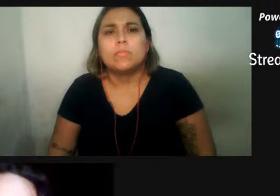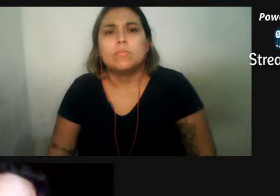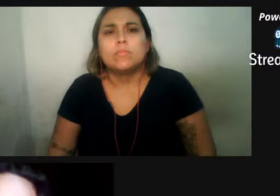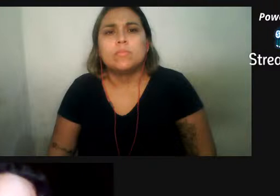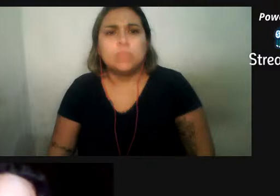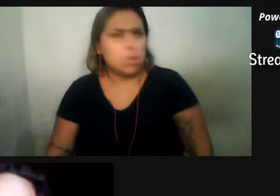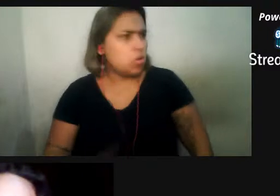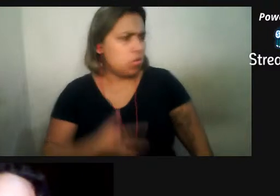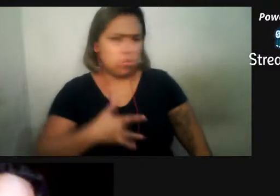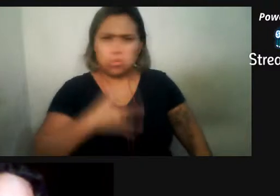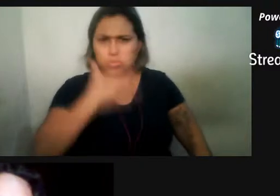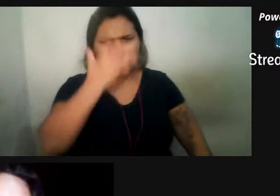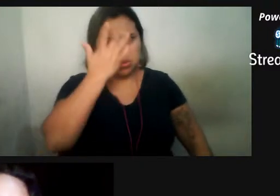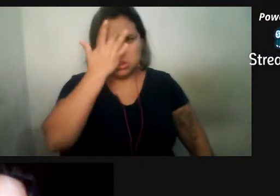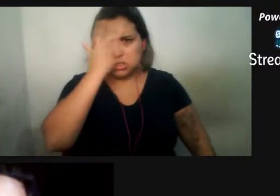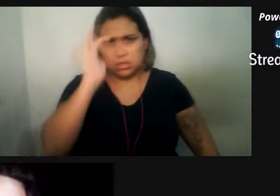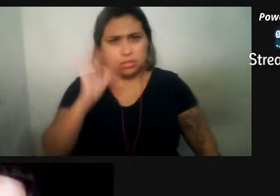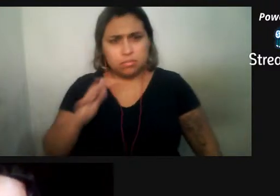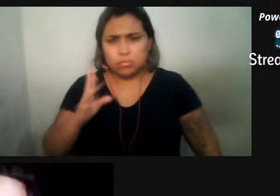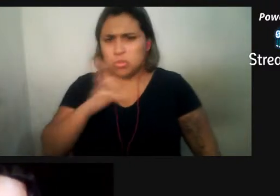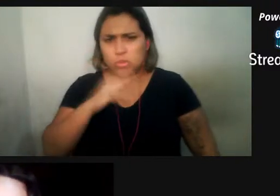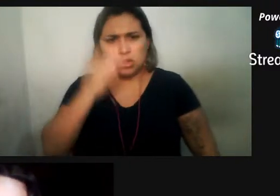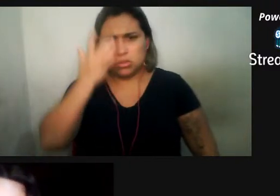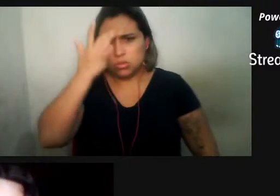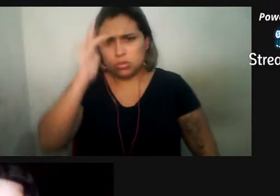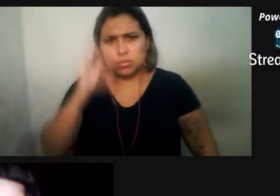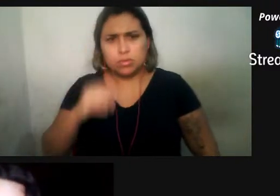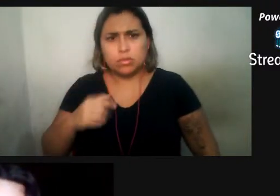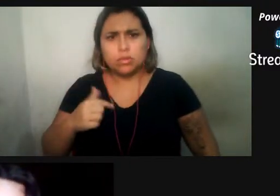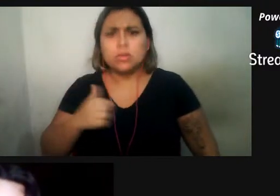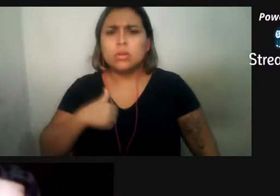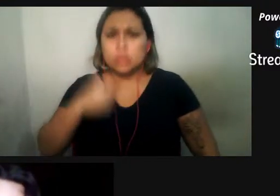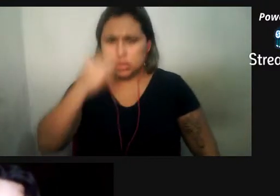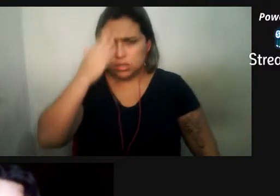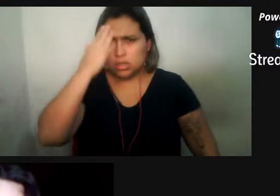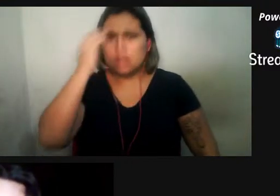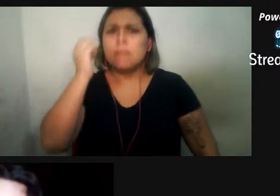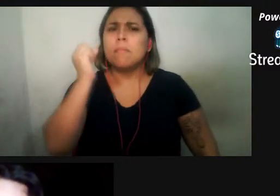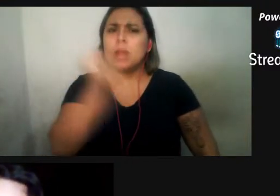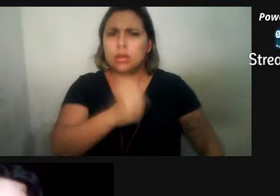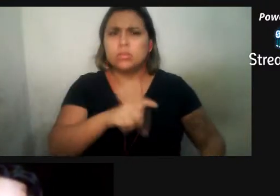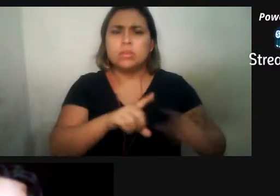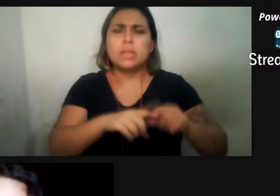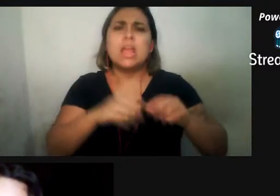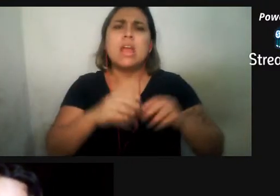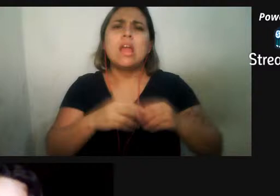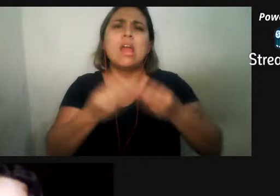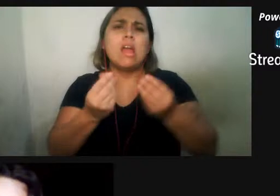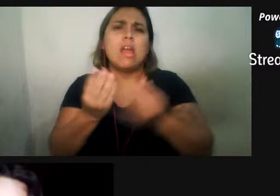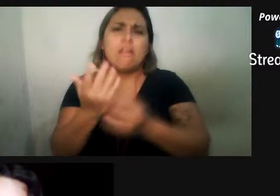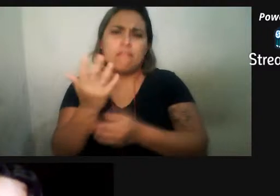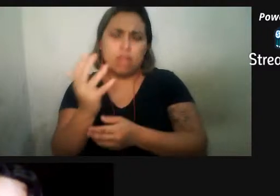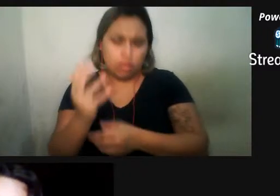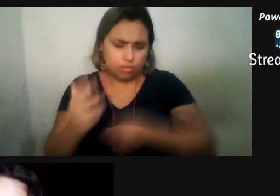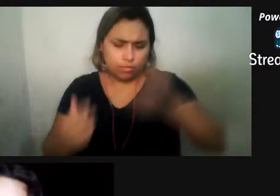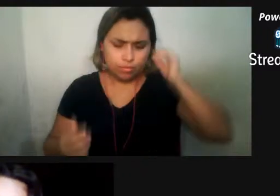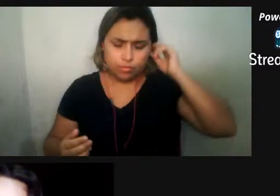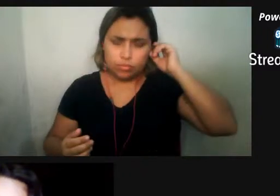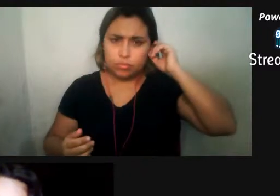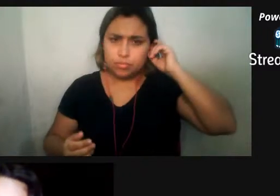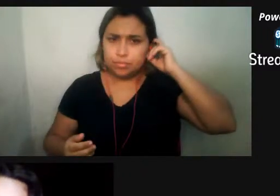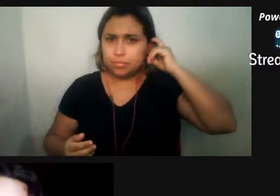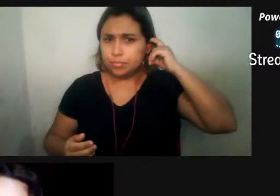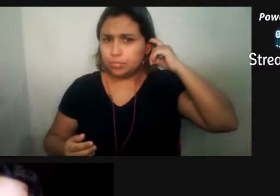soube, eu já sei que, eu sei que eles matam com o timbó, que é uma erva venenosa, e já vi, eu já coletei um